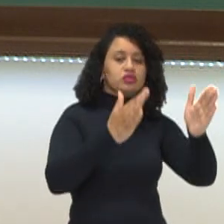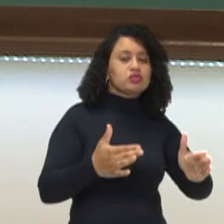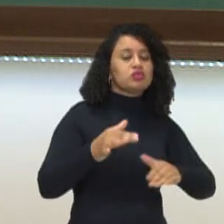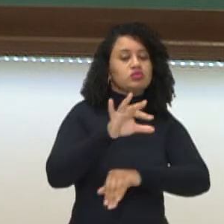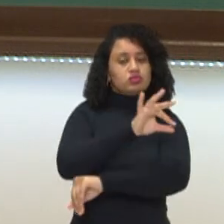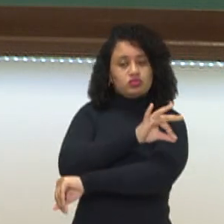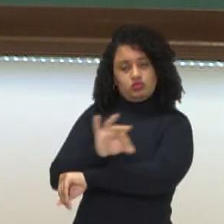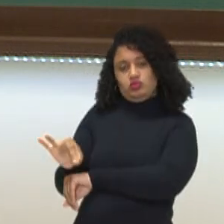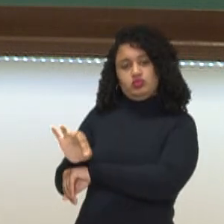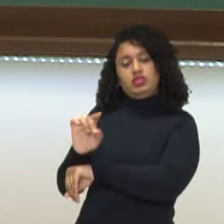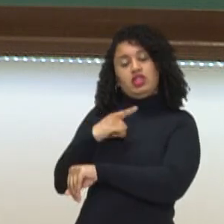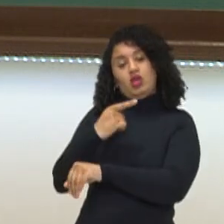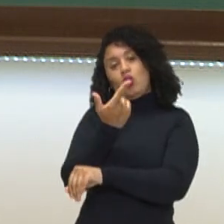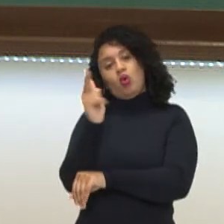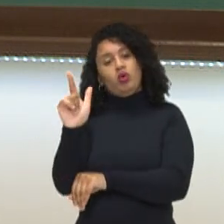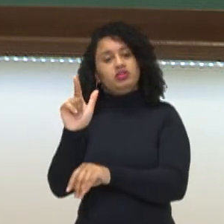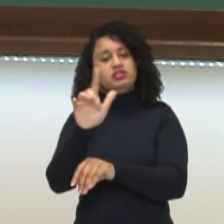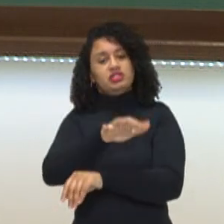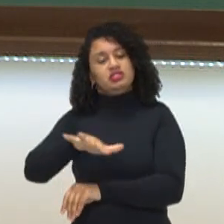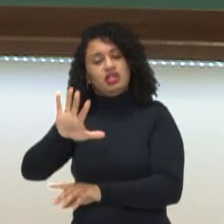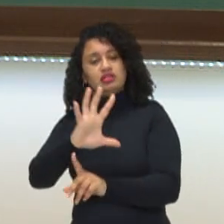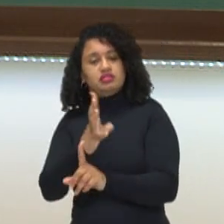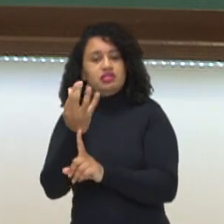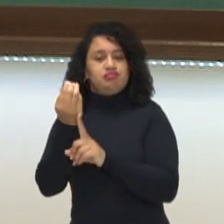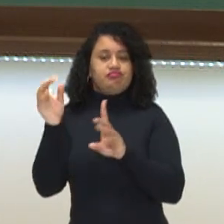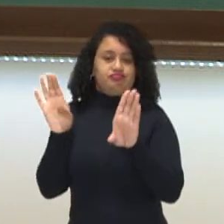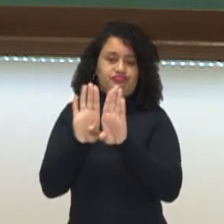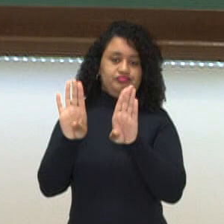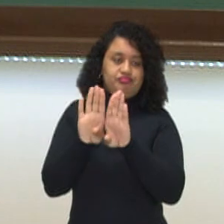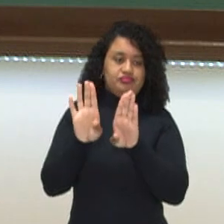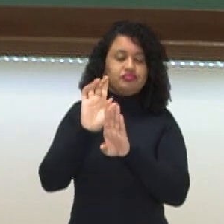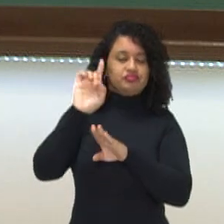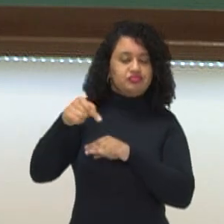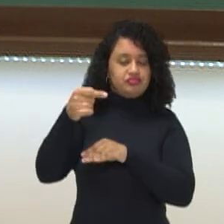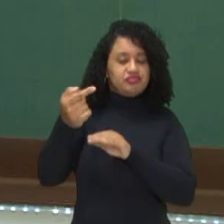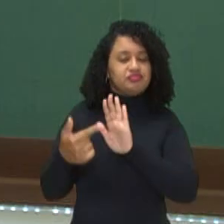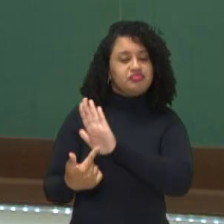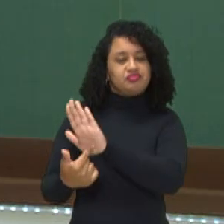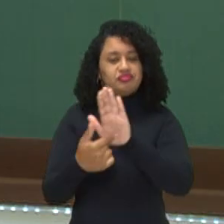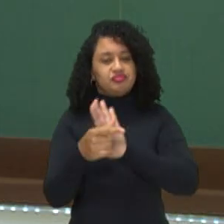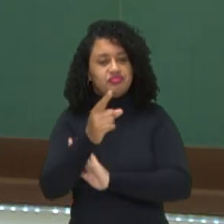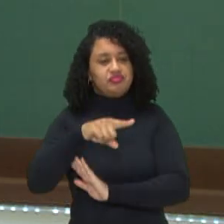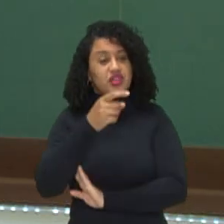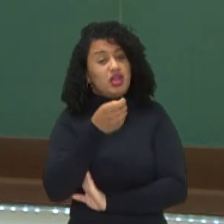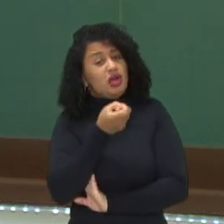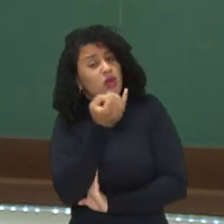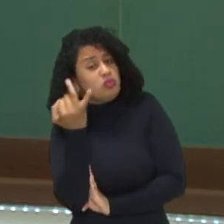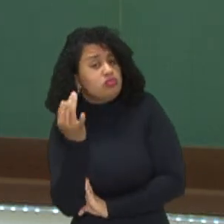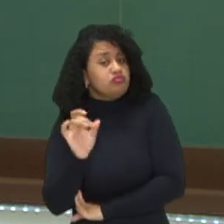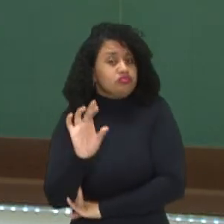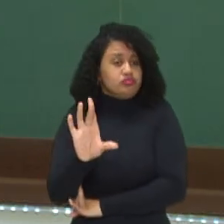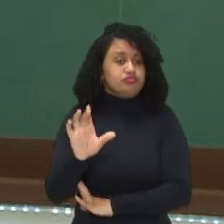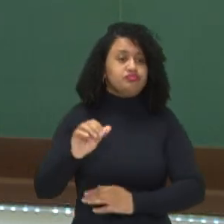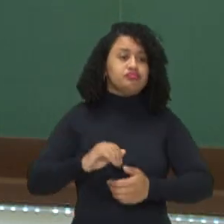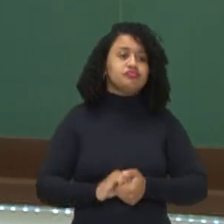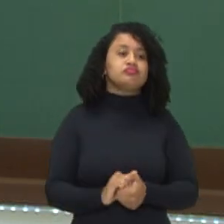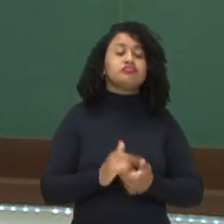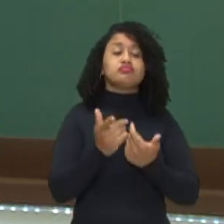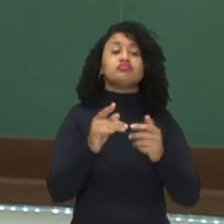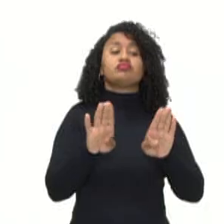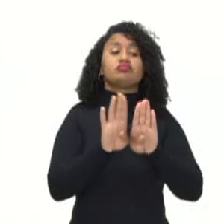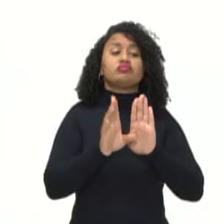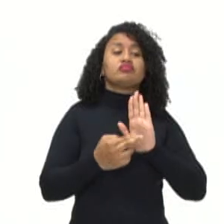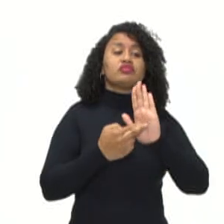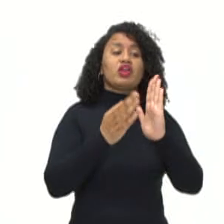e na arquitetura. Ela está presente em várias linguagens. A gente vai falar um pouquinho de algumas. Então, há representantes